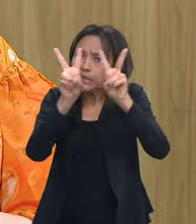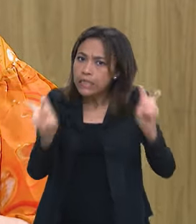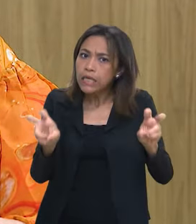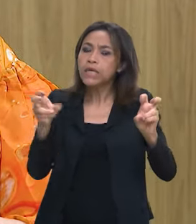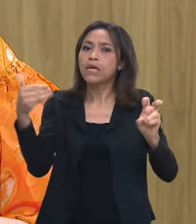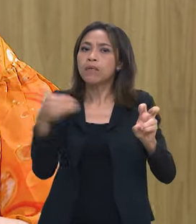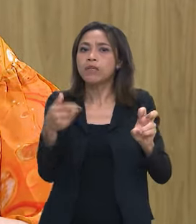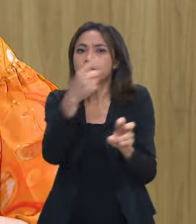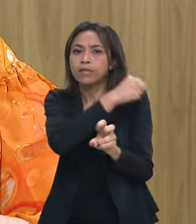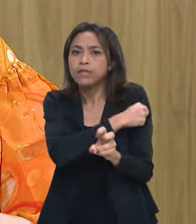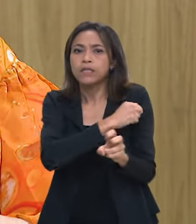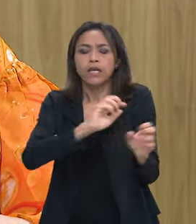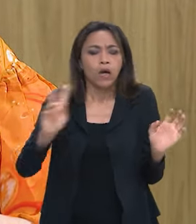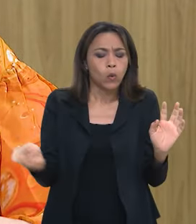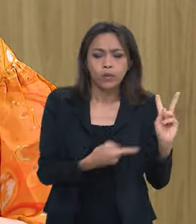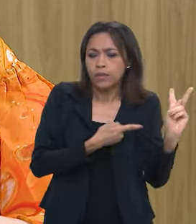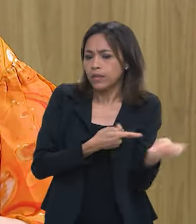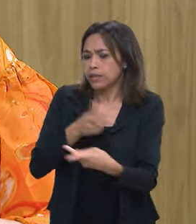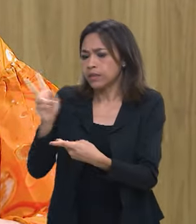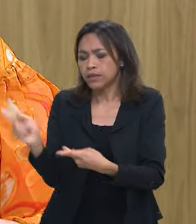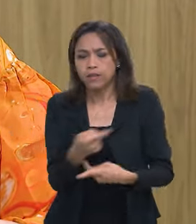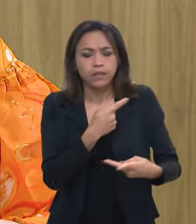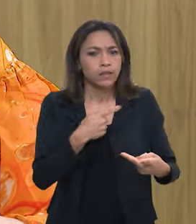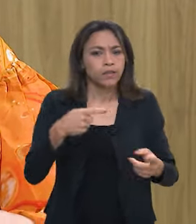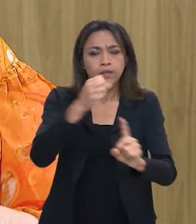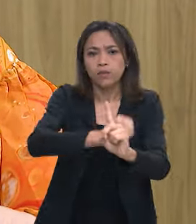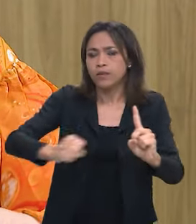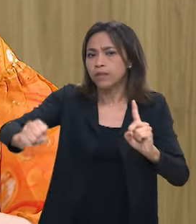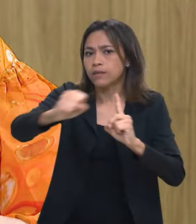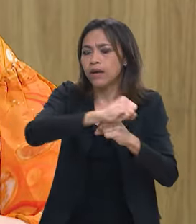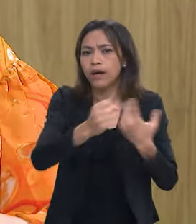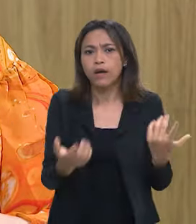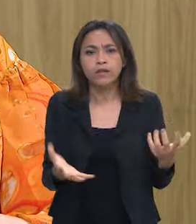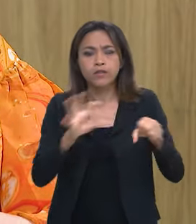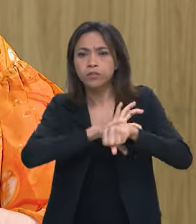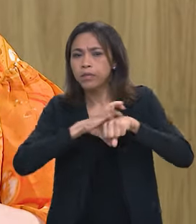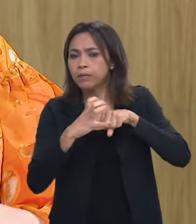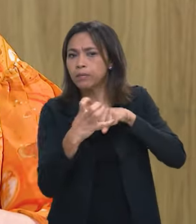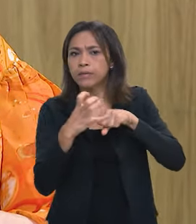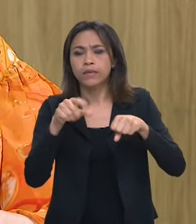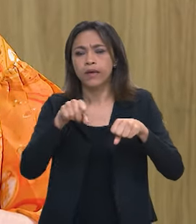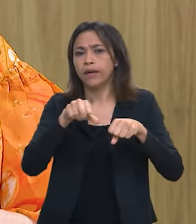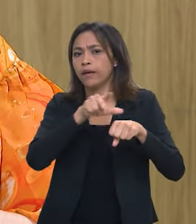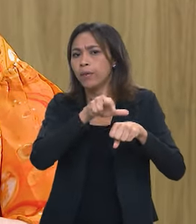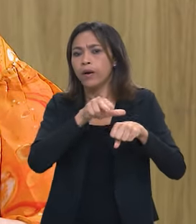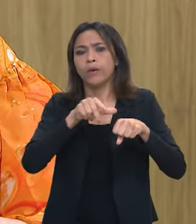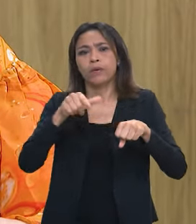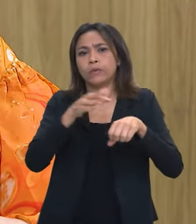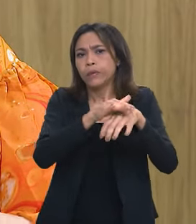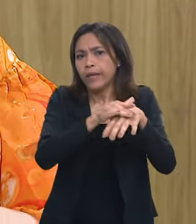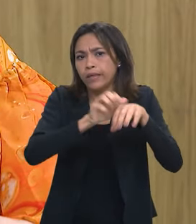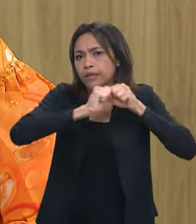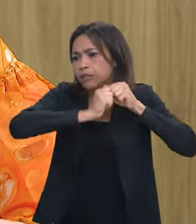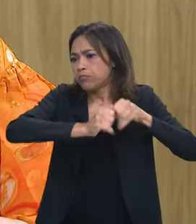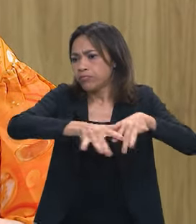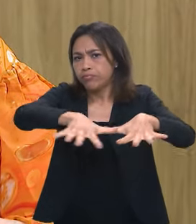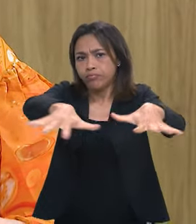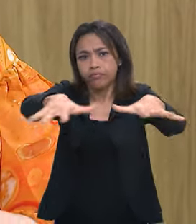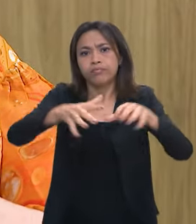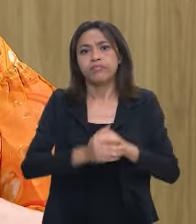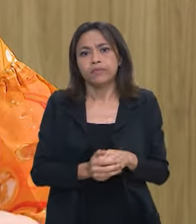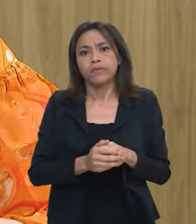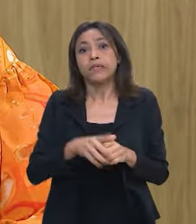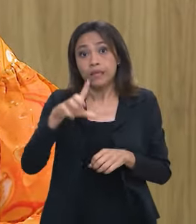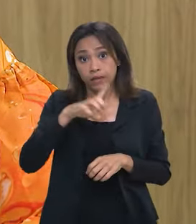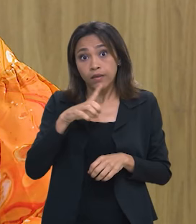e que, diante de crises, de epidemias, conseguiram realmente fazer valer